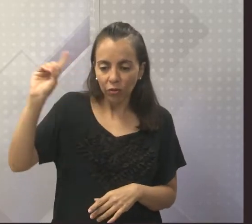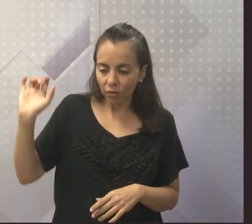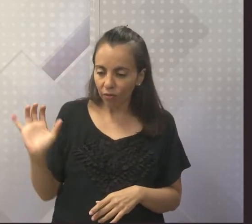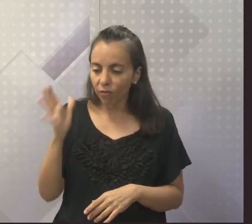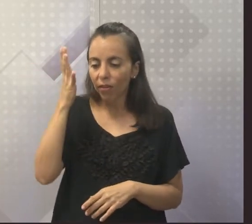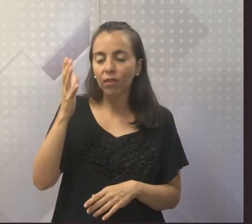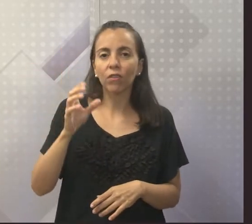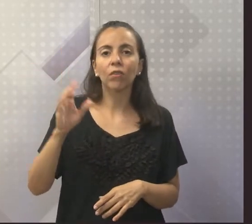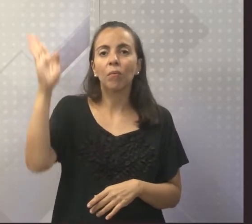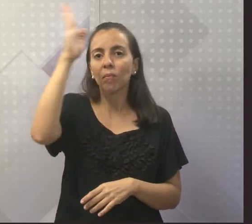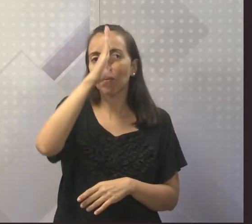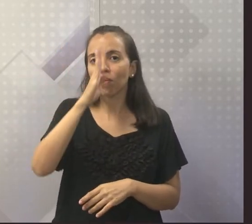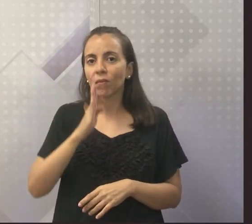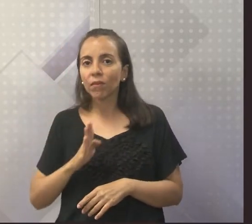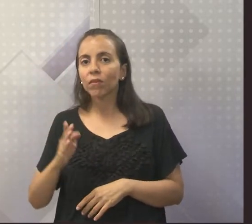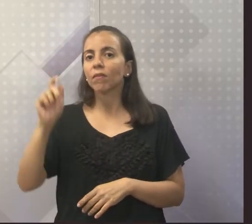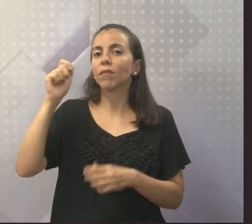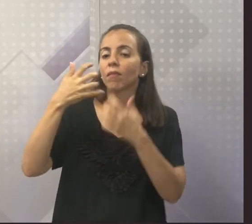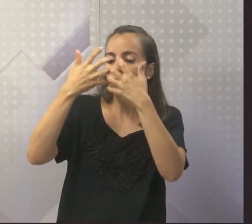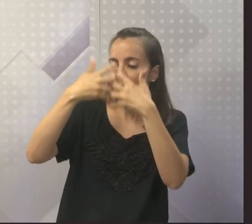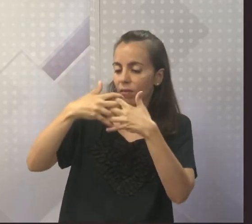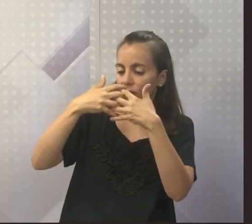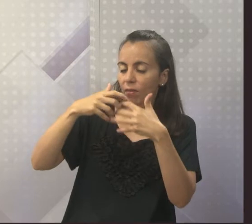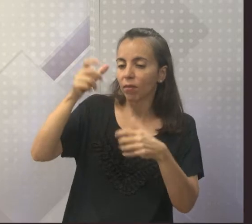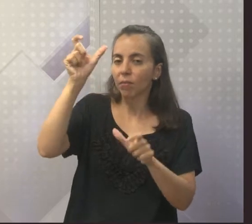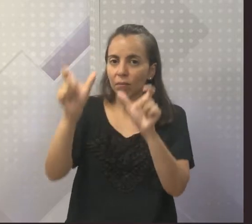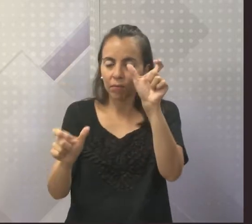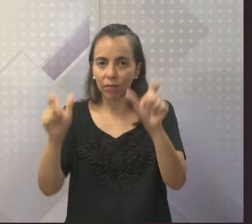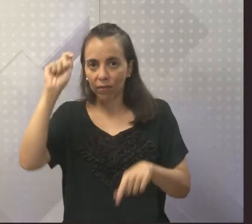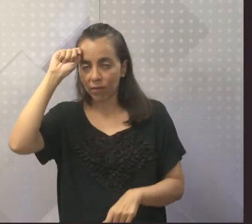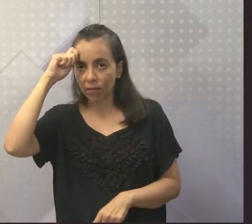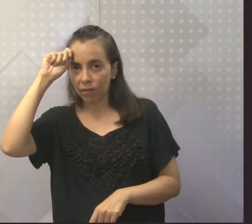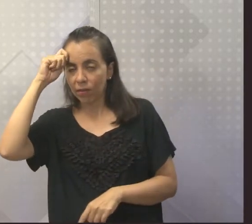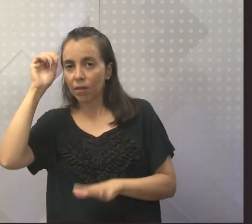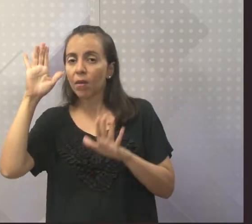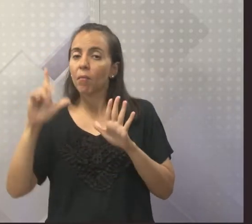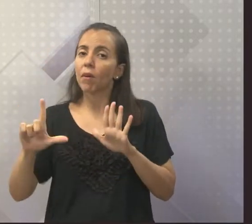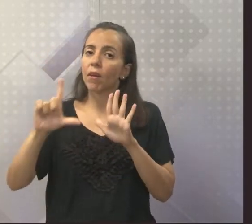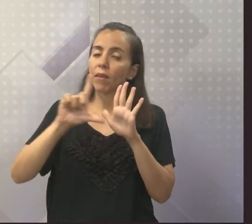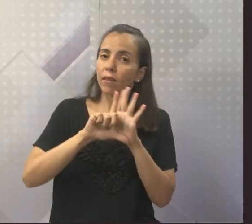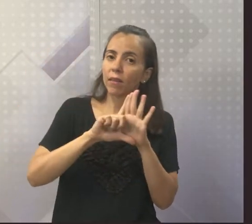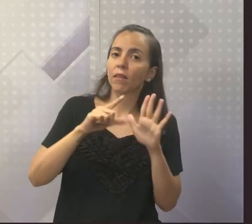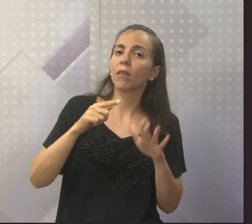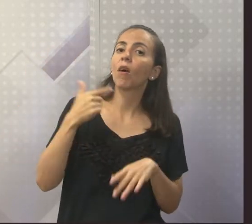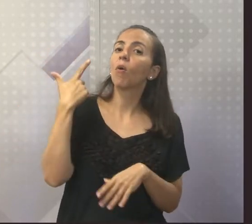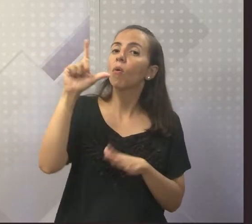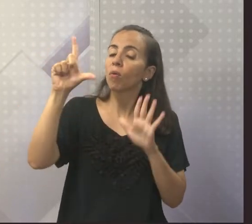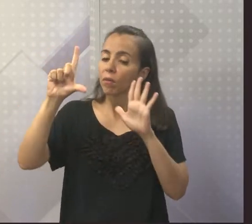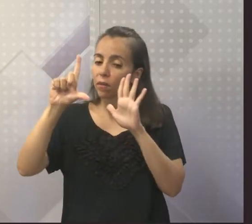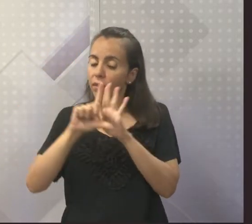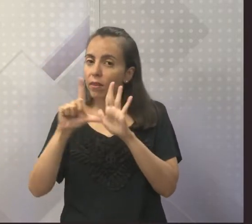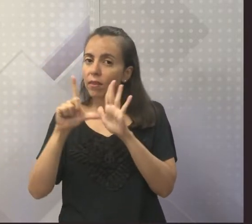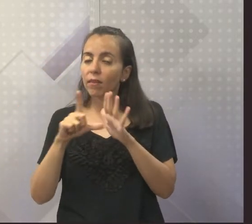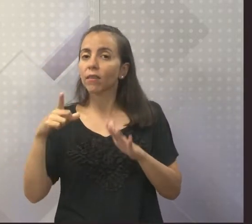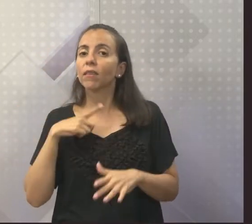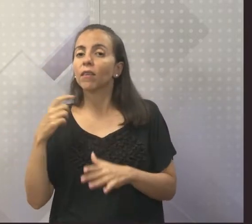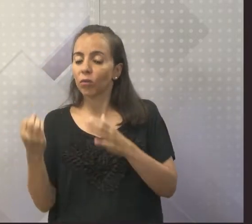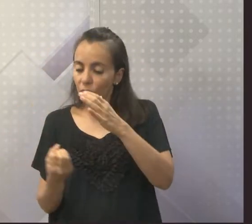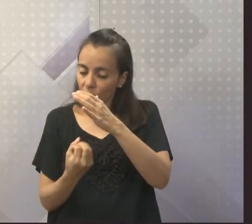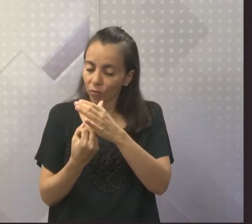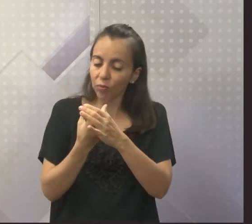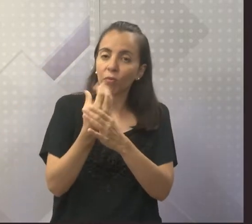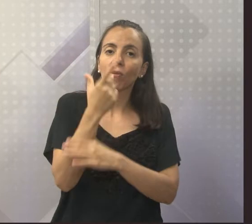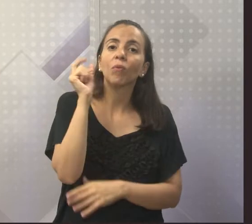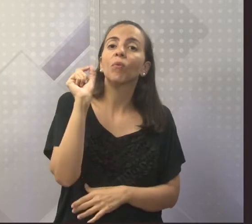só com a lei 12.519 de 10 de novembro de 2011, que essa